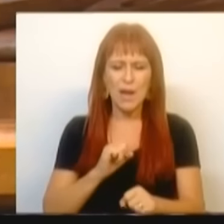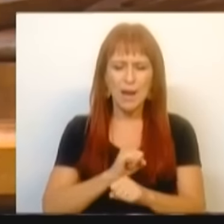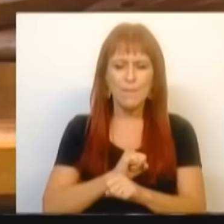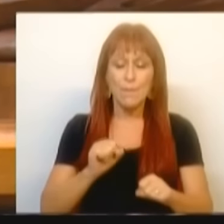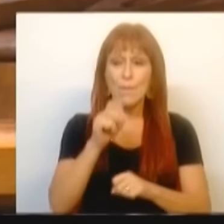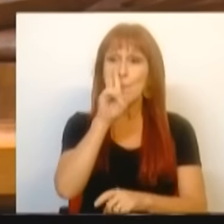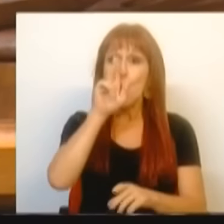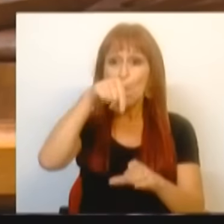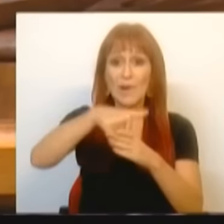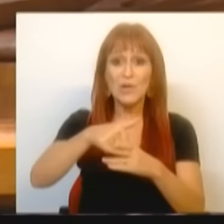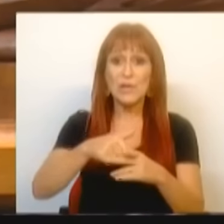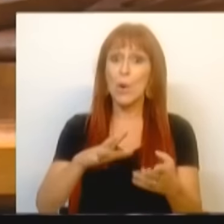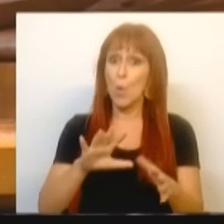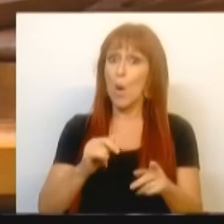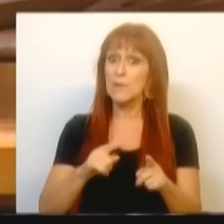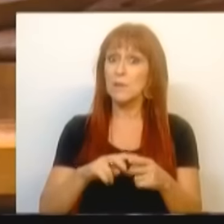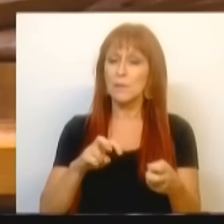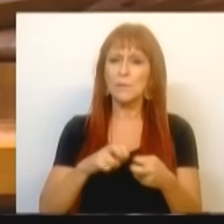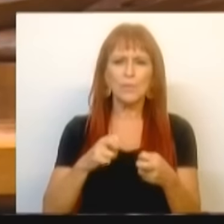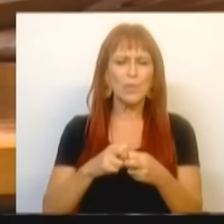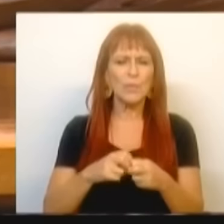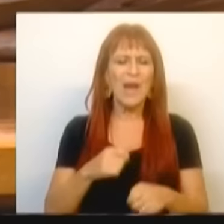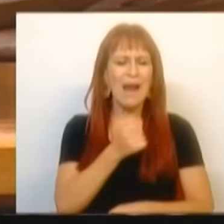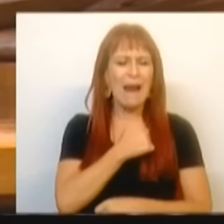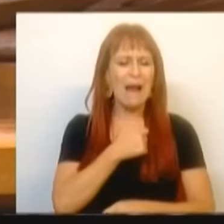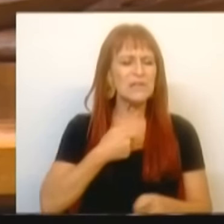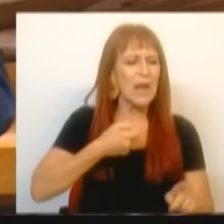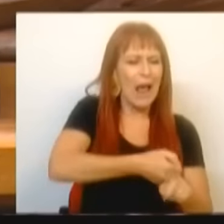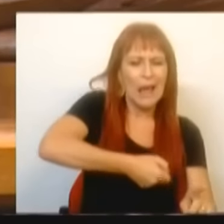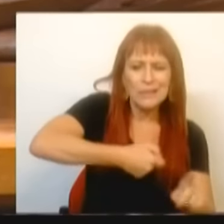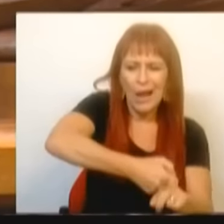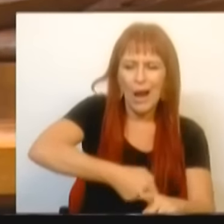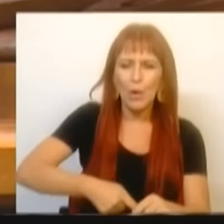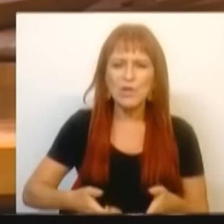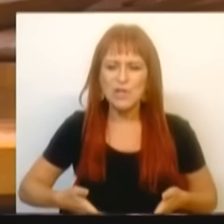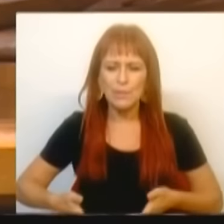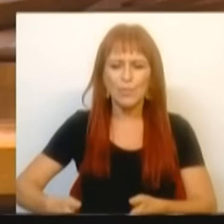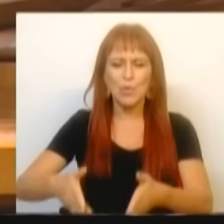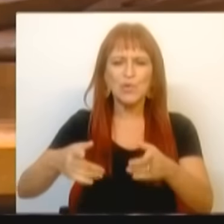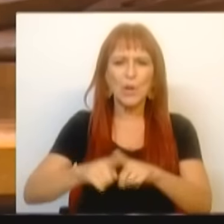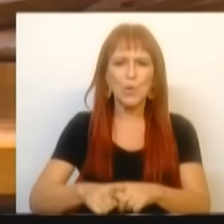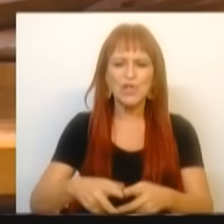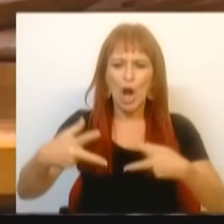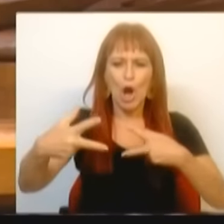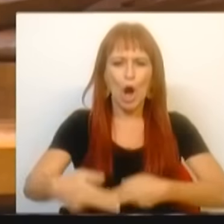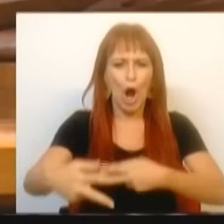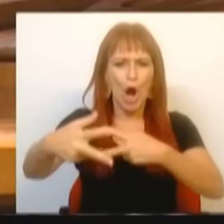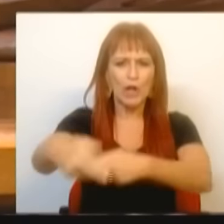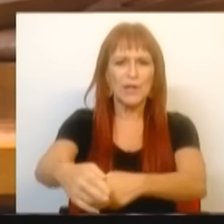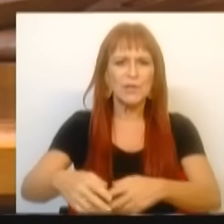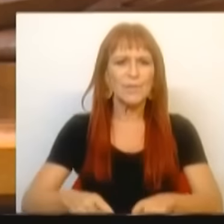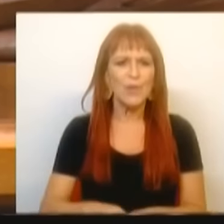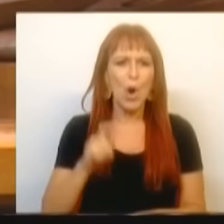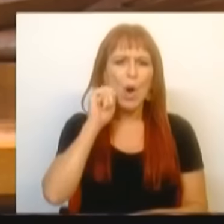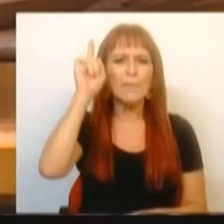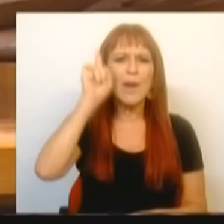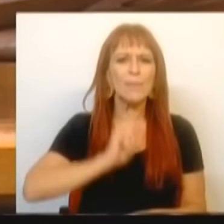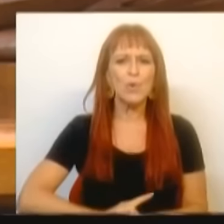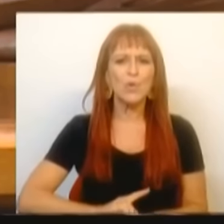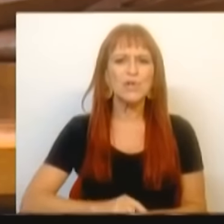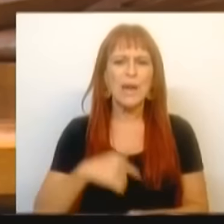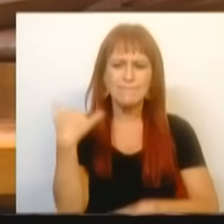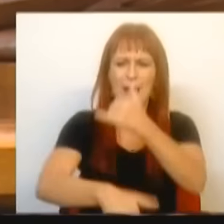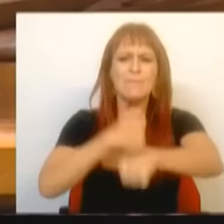foram ameaçadas, casas foram atacadas, vias públicas foram cortadas, homens e mulheres foram